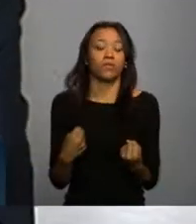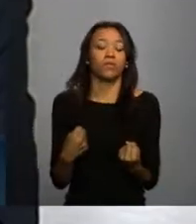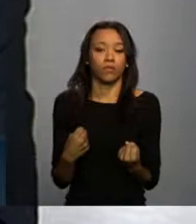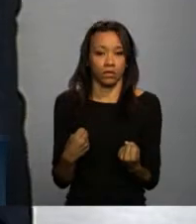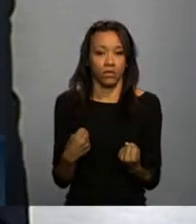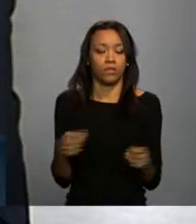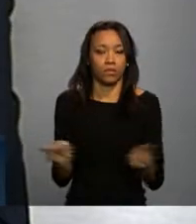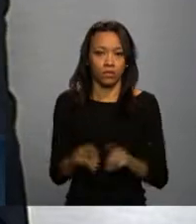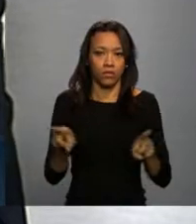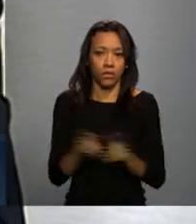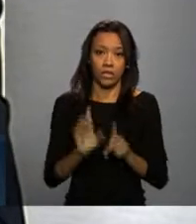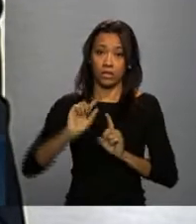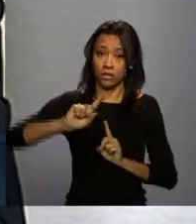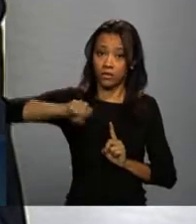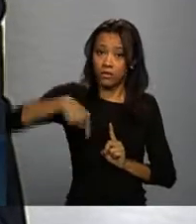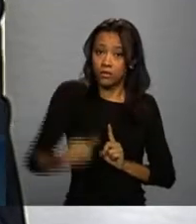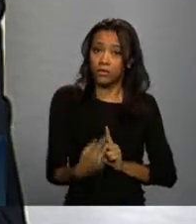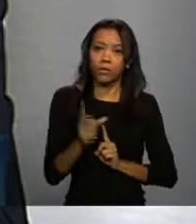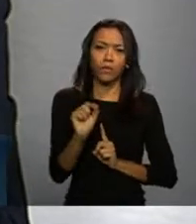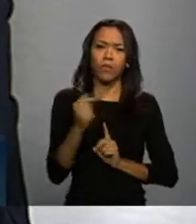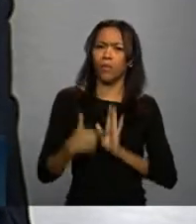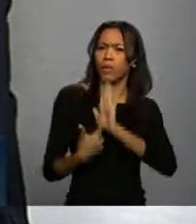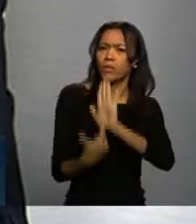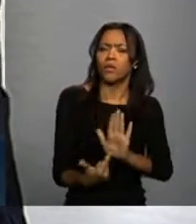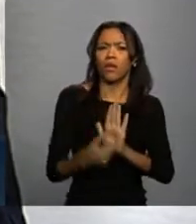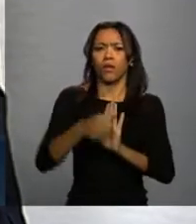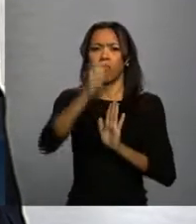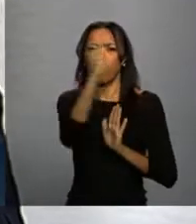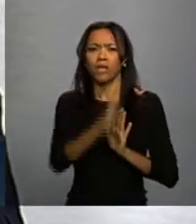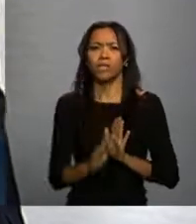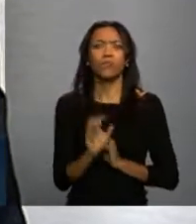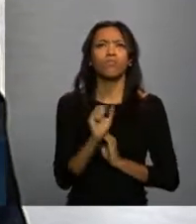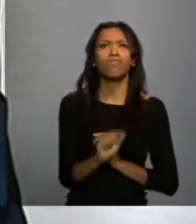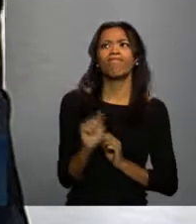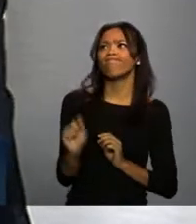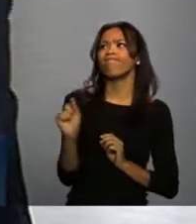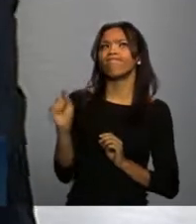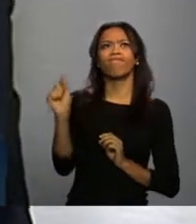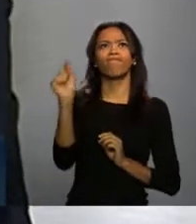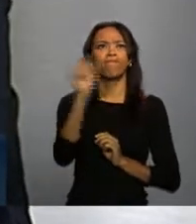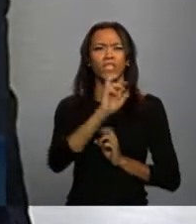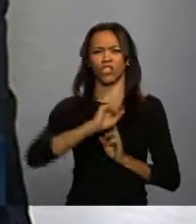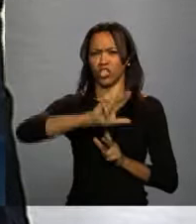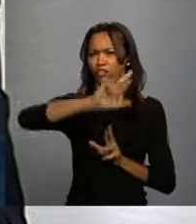esforço e o grande desafio é mostrar que um país com tanta diferença,